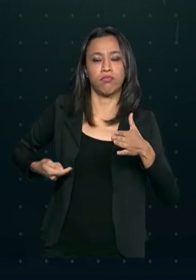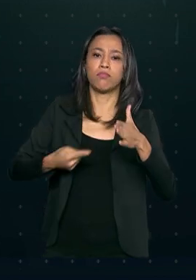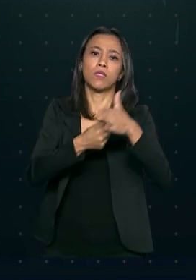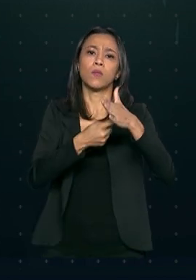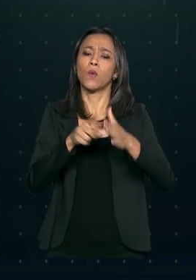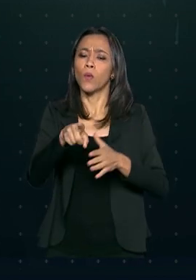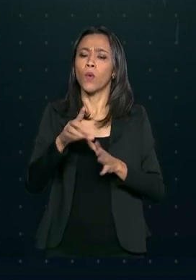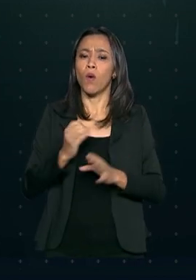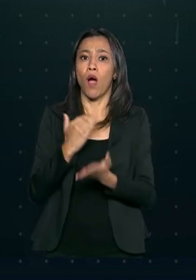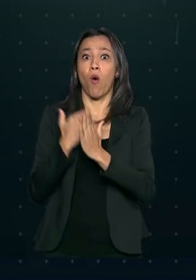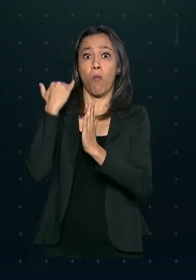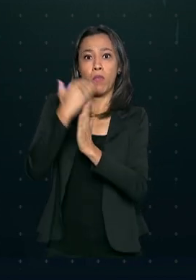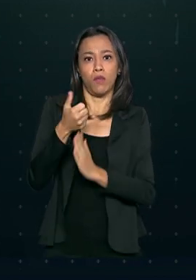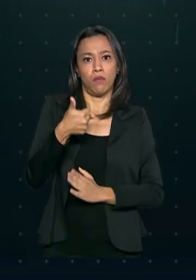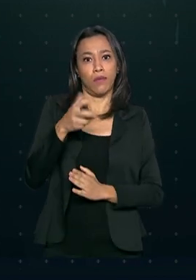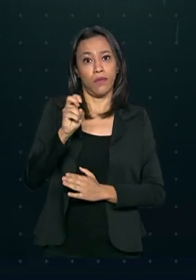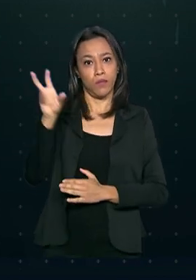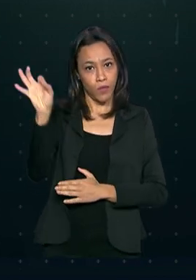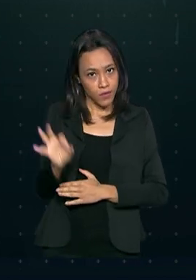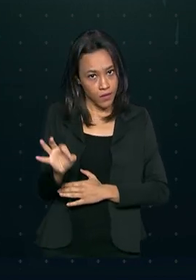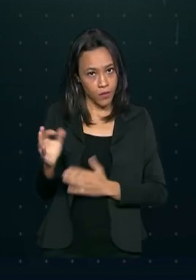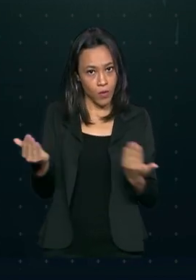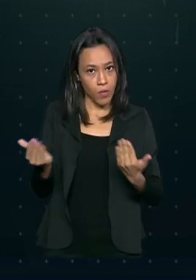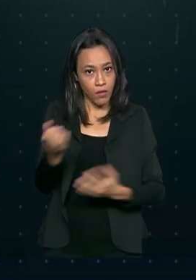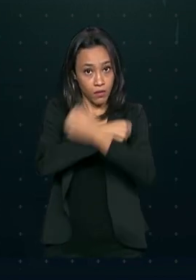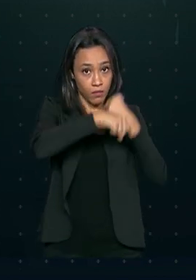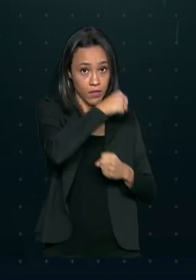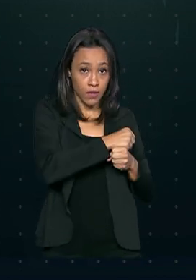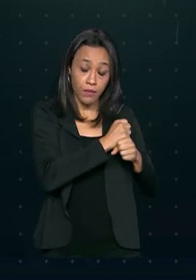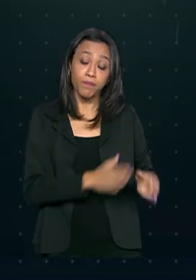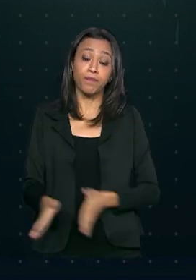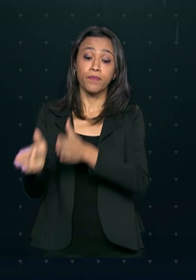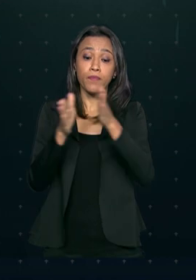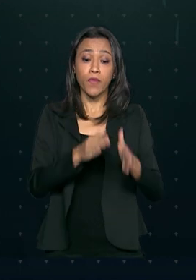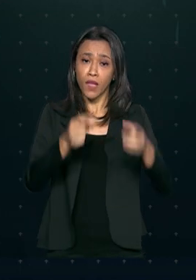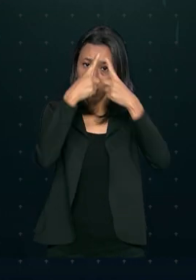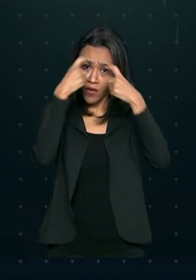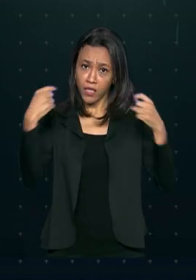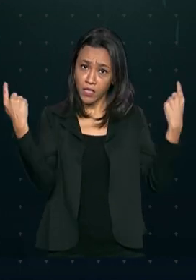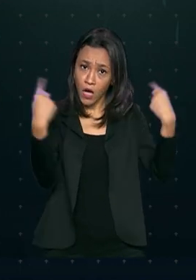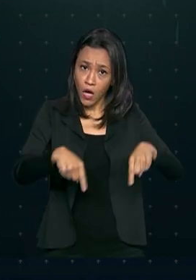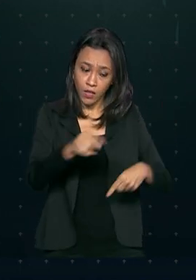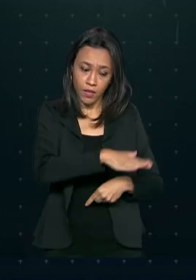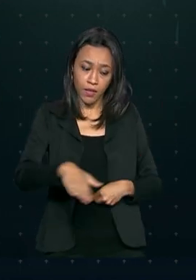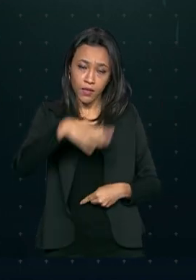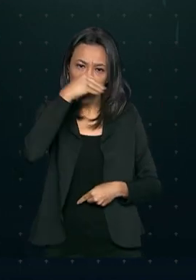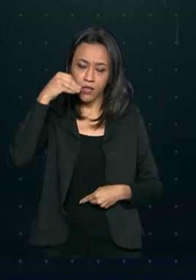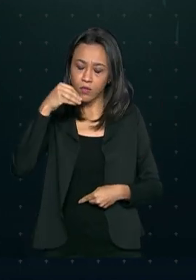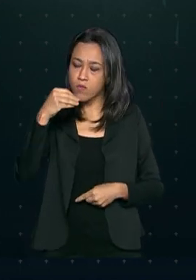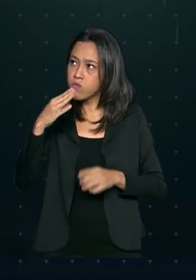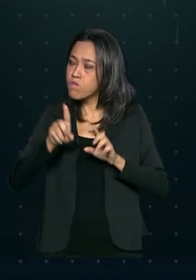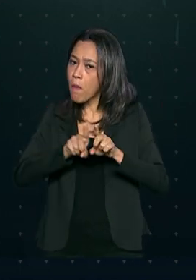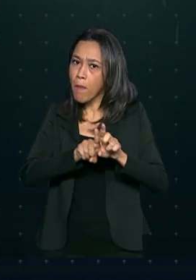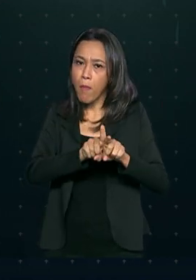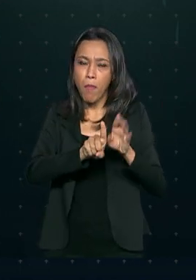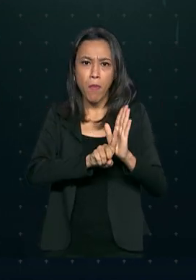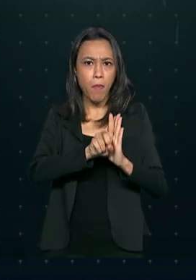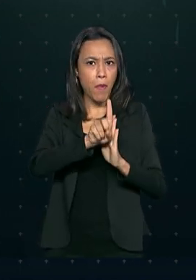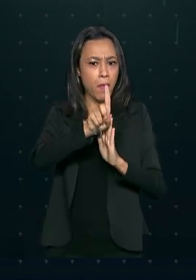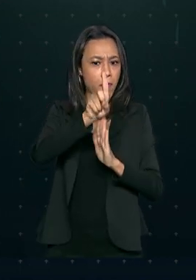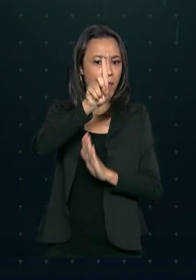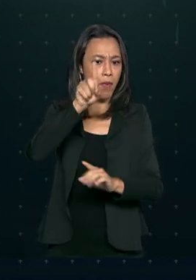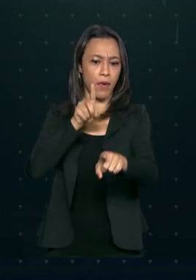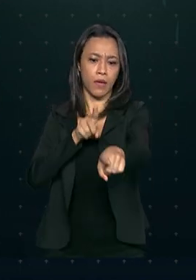% comparado ao ano anterior. As agressões contra crianças e adolescentes estão no topo da lista, com 55